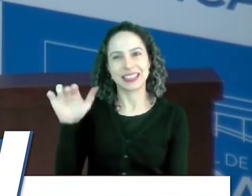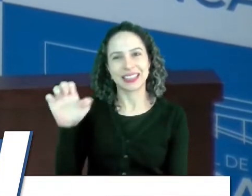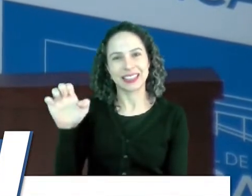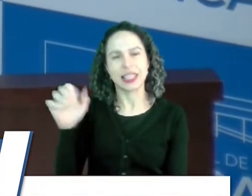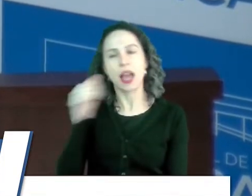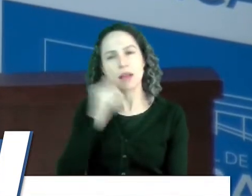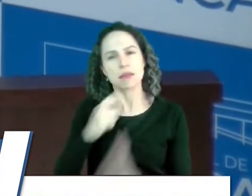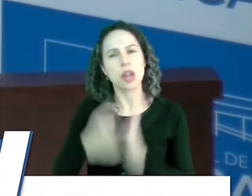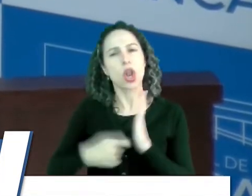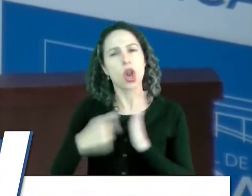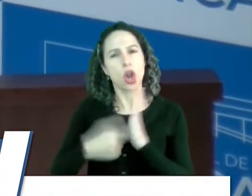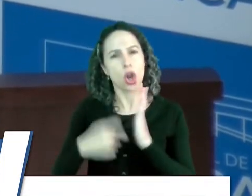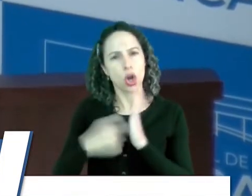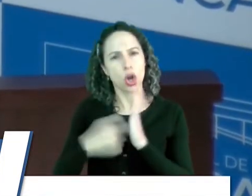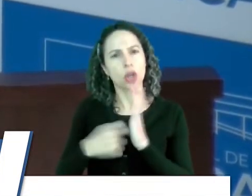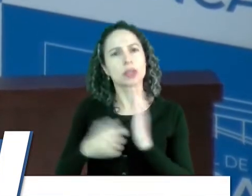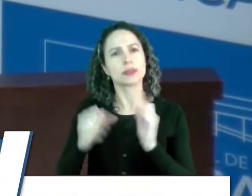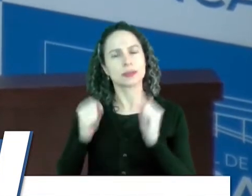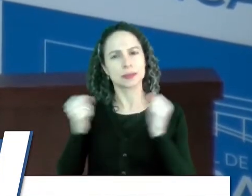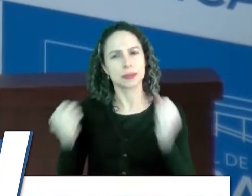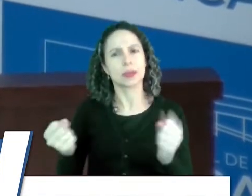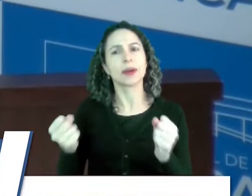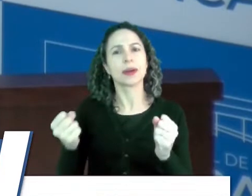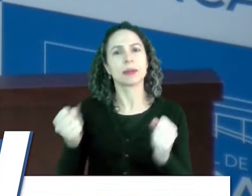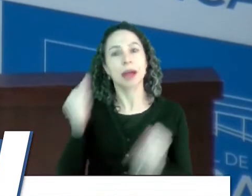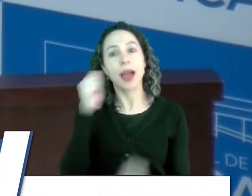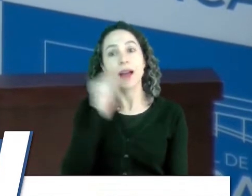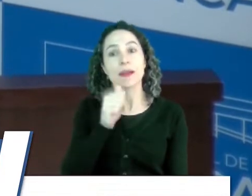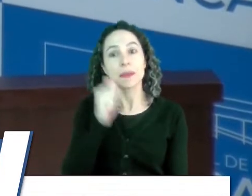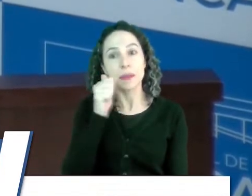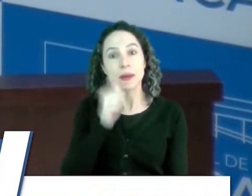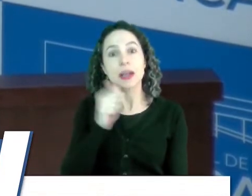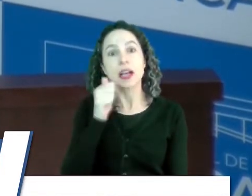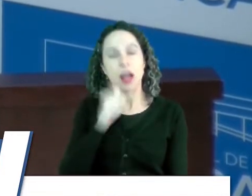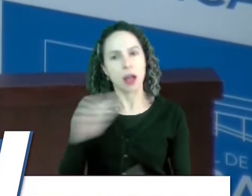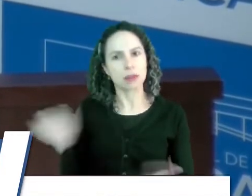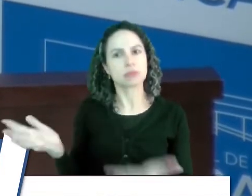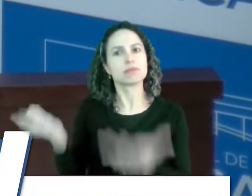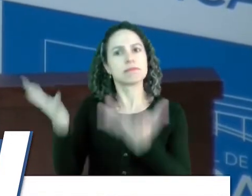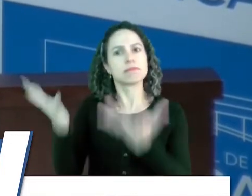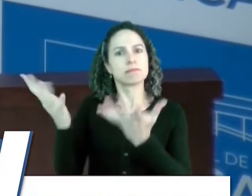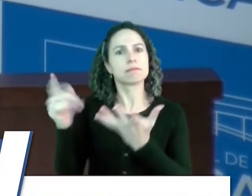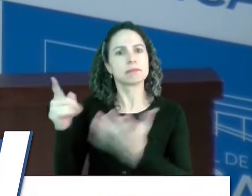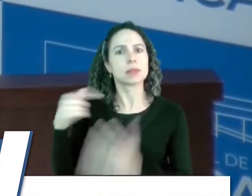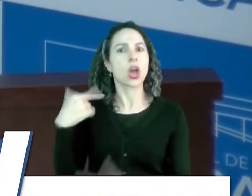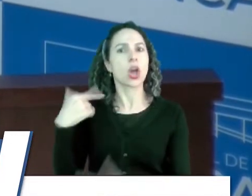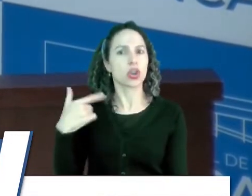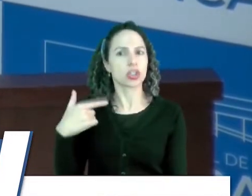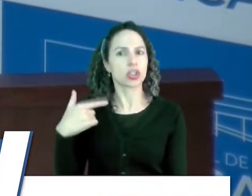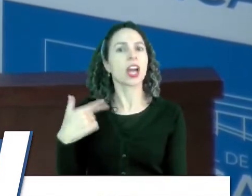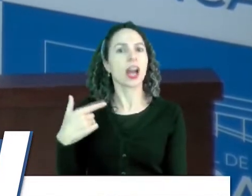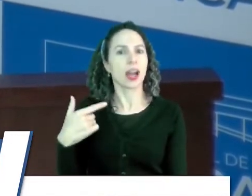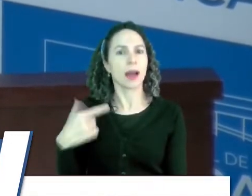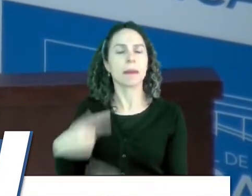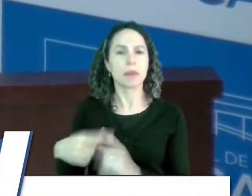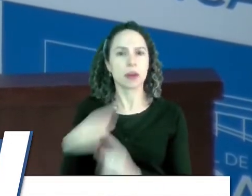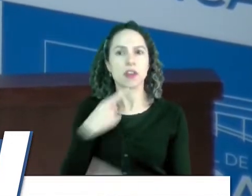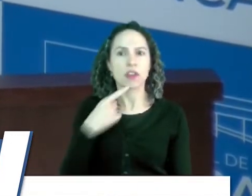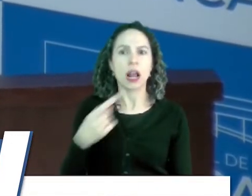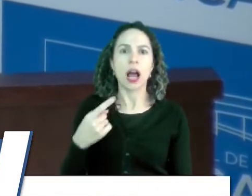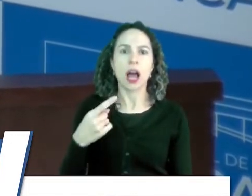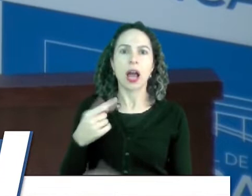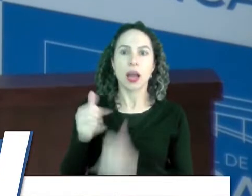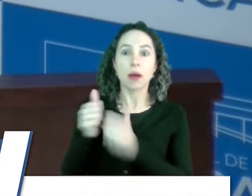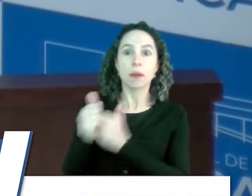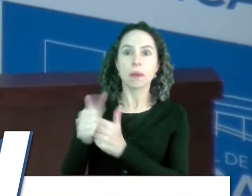batalhadeira, porque a mulher, nós temos que valorizar ela demais, Lurdinha, porque, eu vou te falar, eu acompanhei o parto ontem,